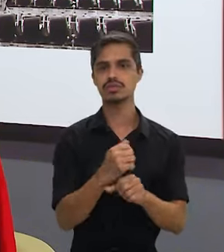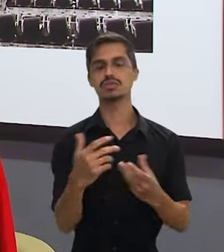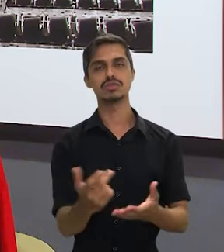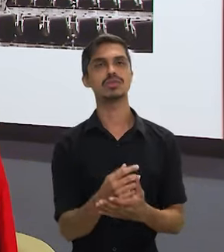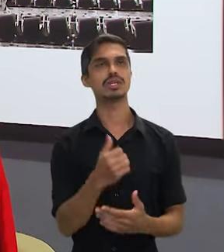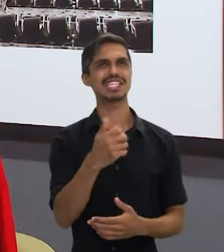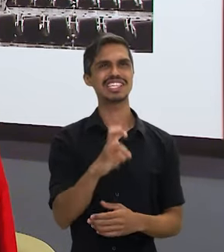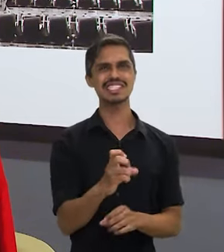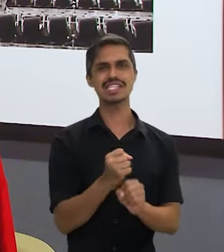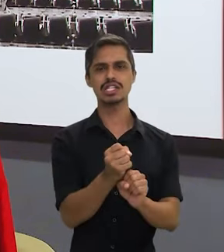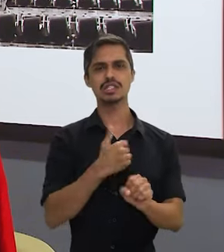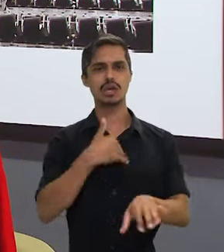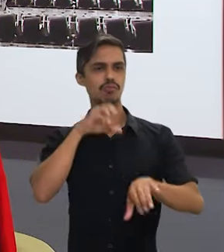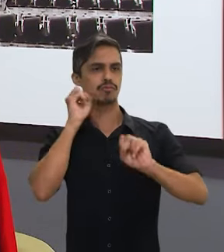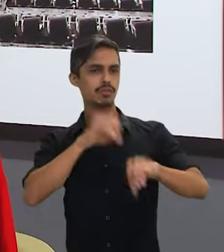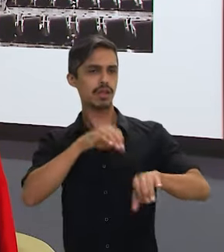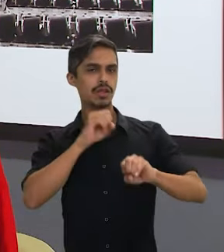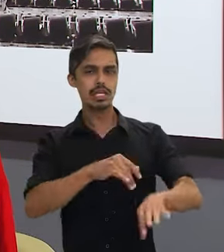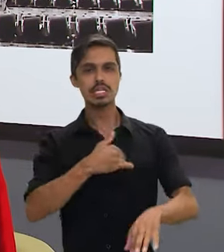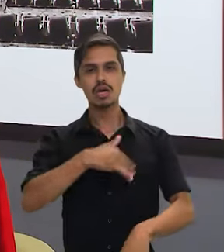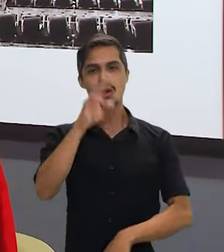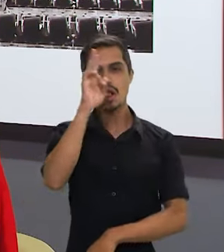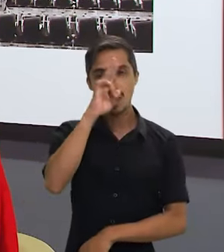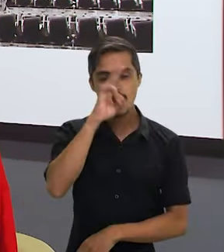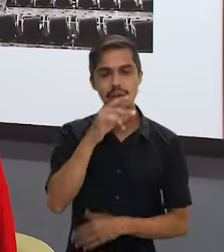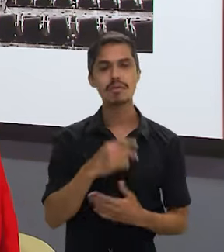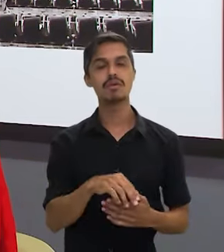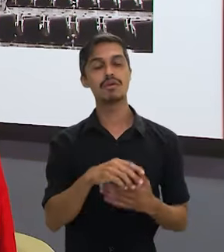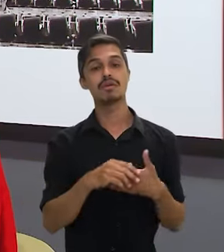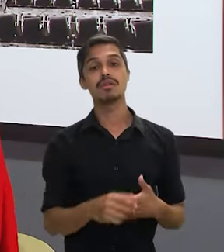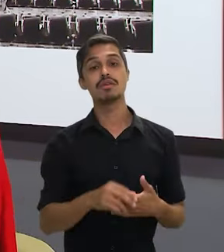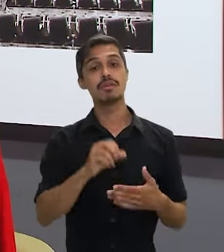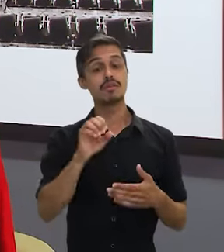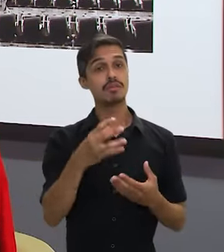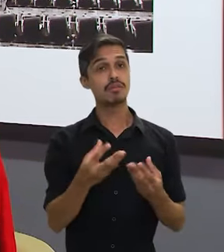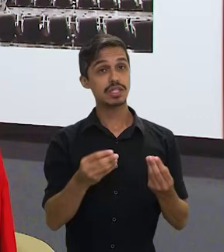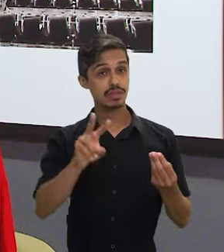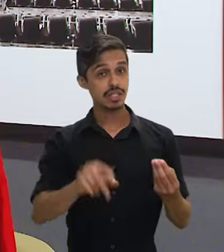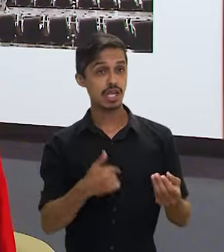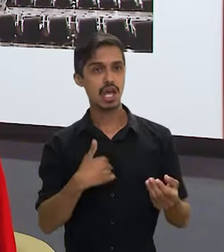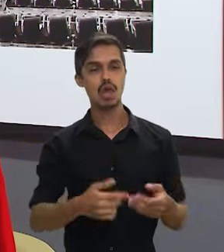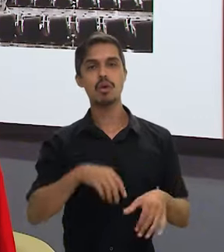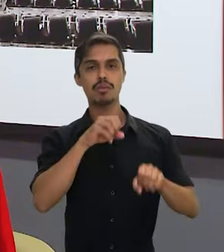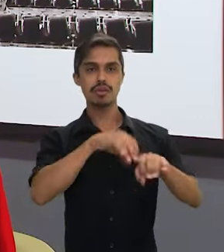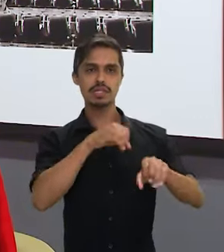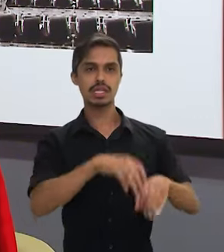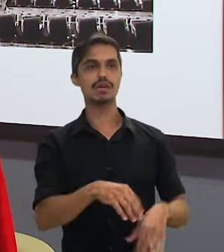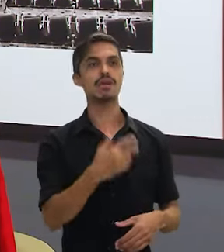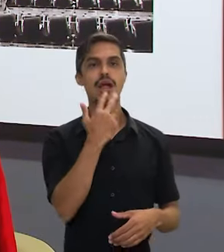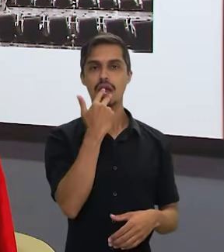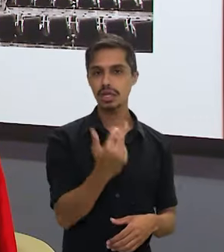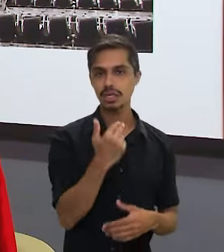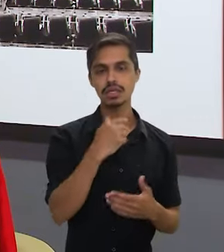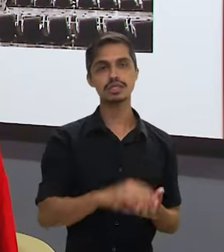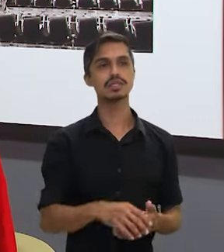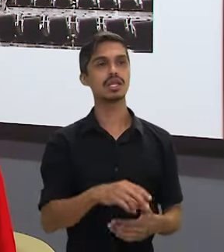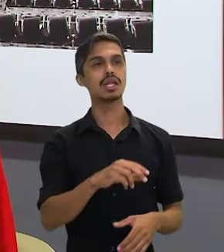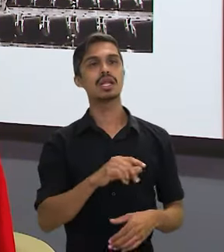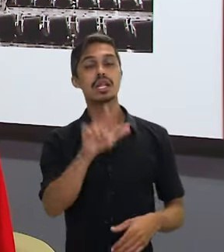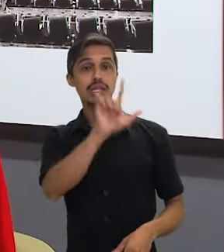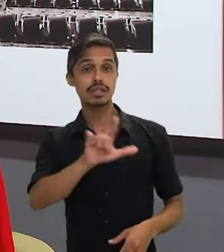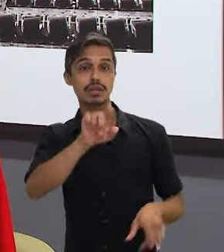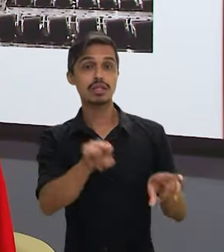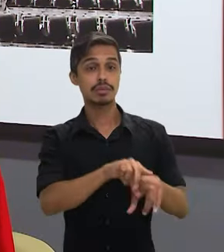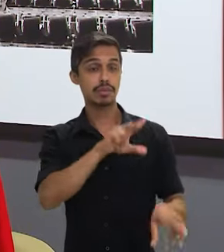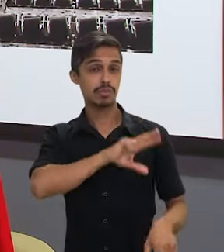minha vida, quase 15 anos eu dei aula, e eu me recordo, assim, que muitas vezes eu era professora de inglês, literatura em português, e na